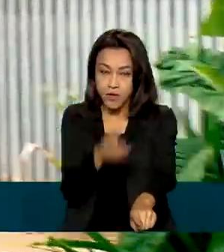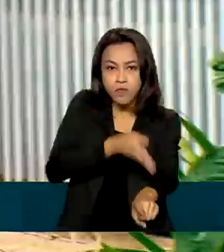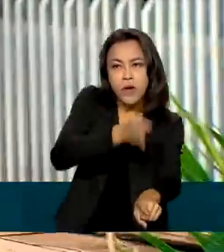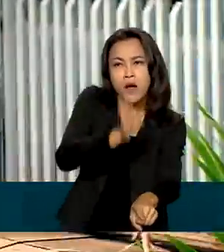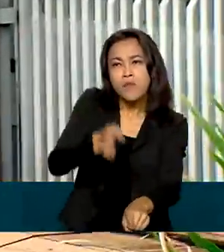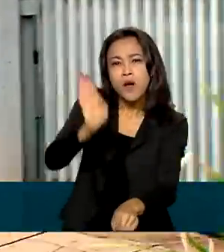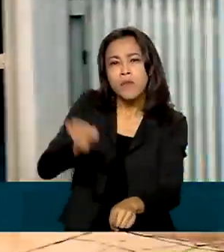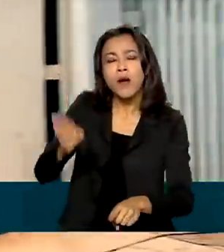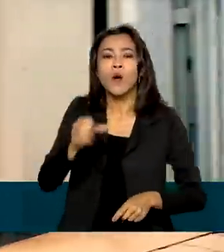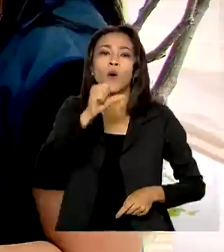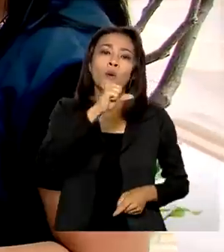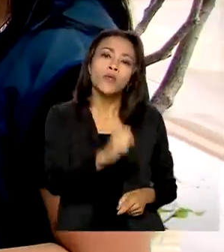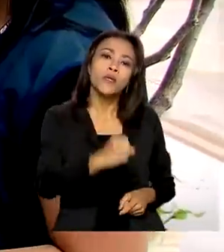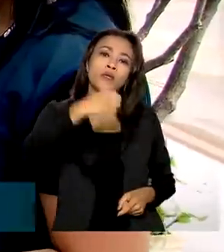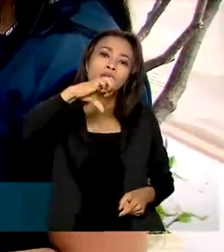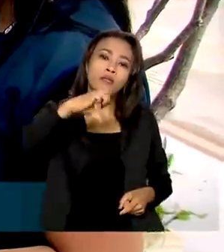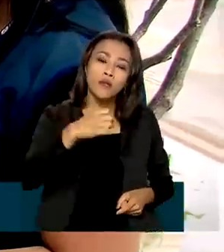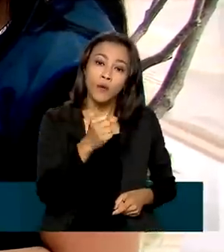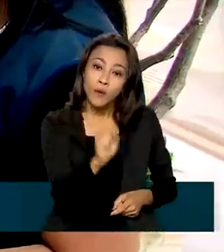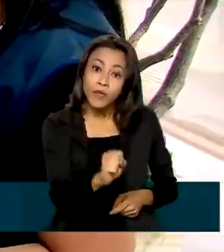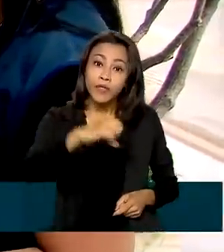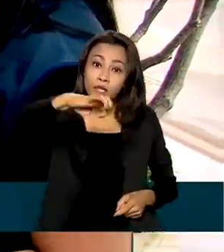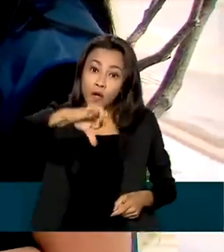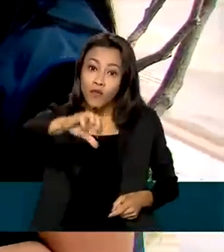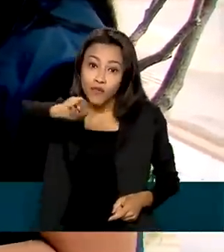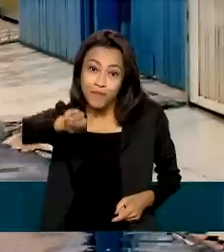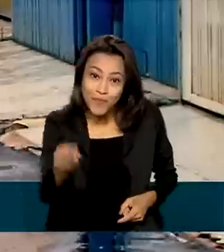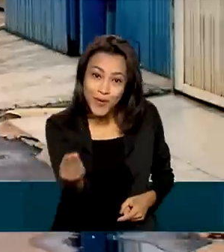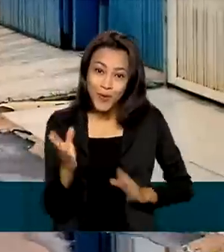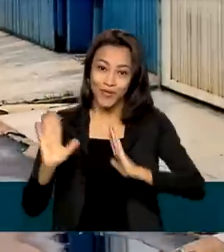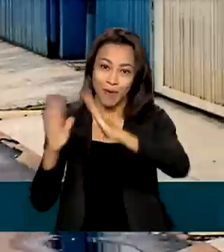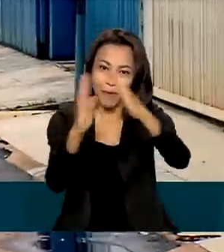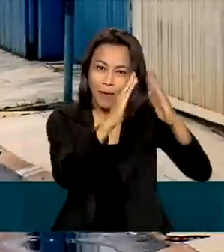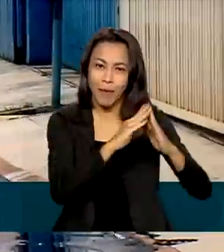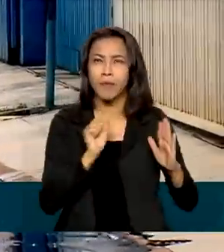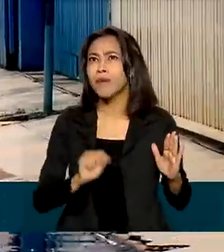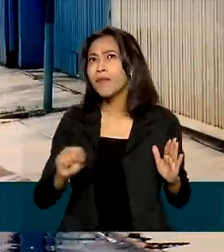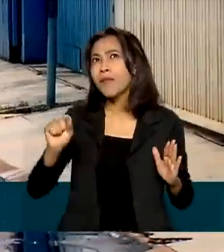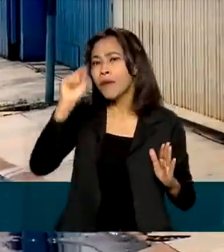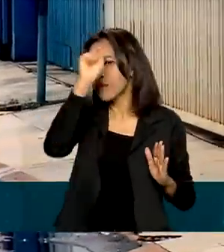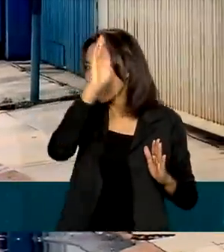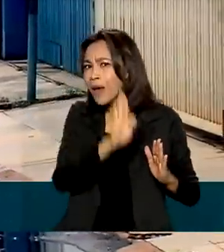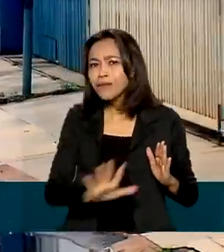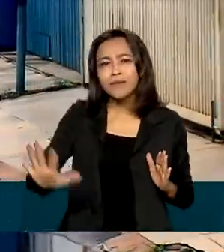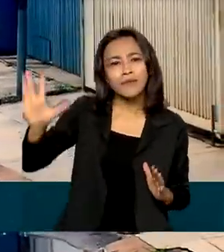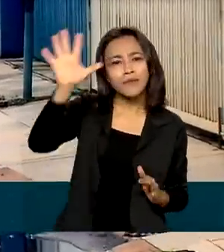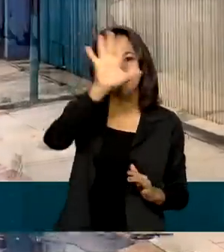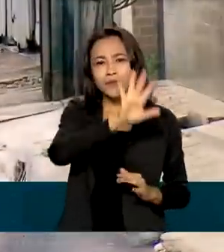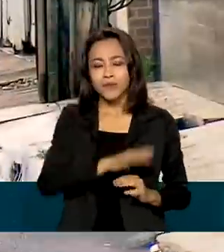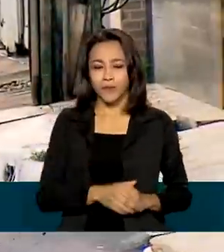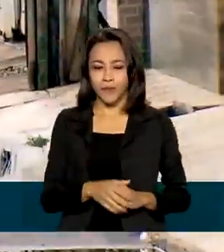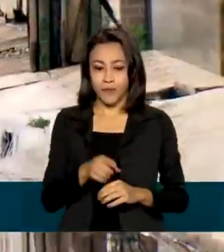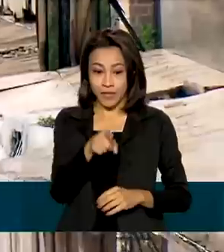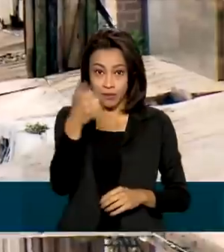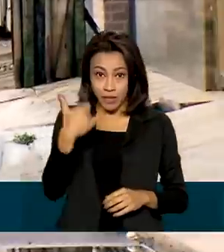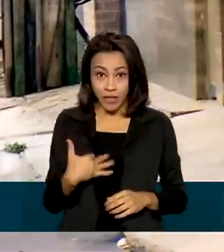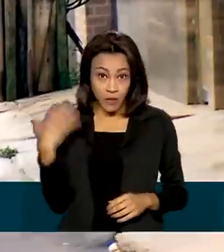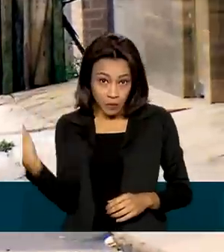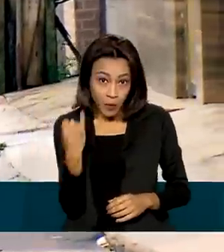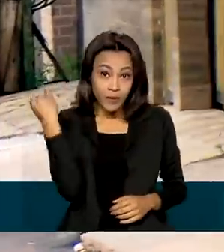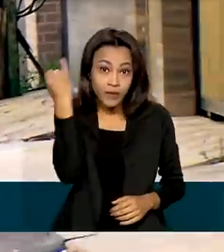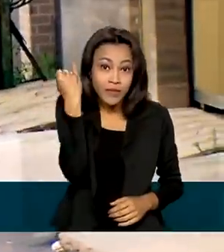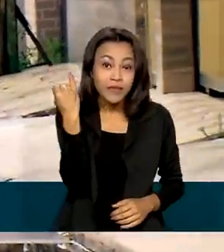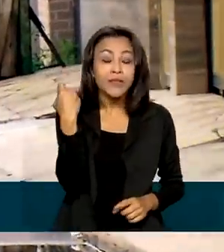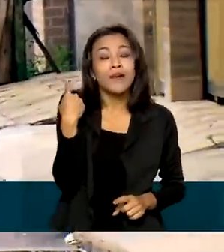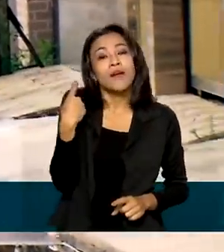milhões de endereços em todas as regiões do país. Um aspecto importante disso é que estaremos